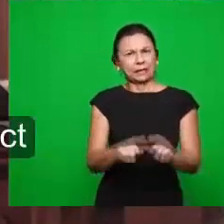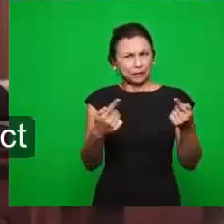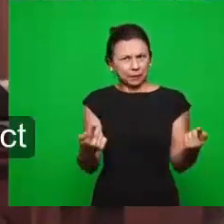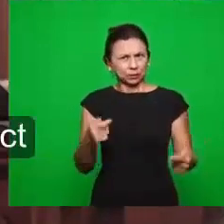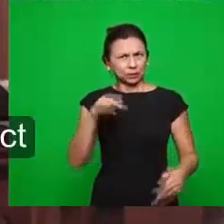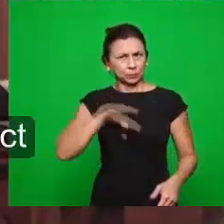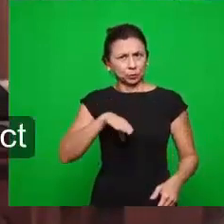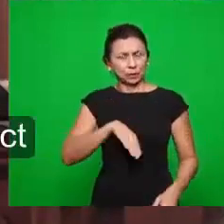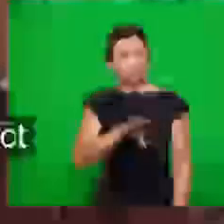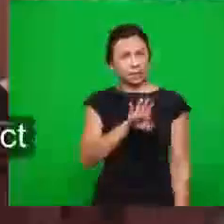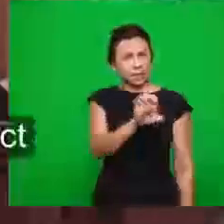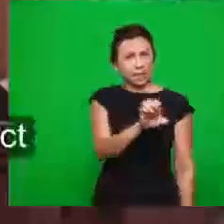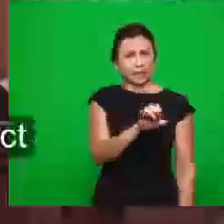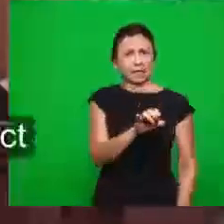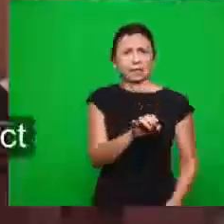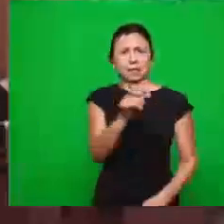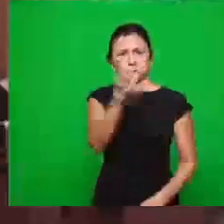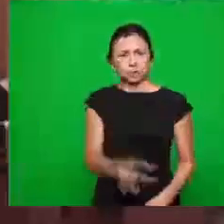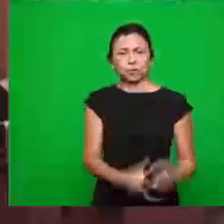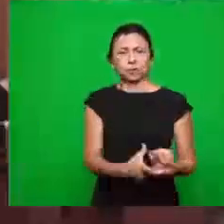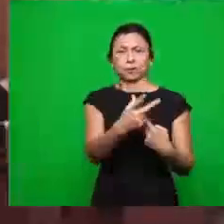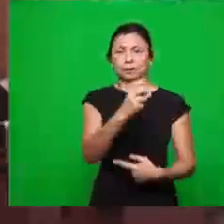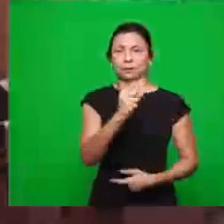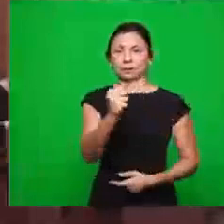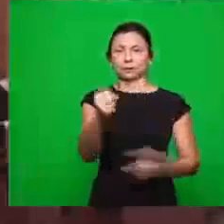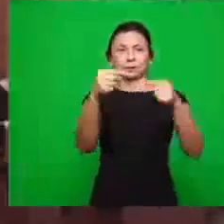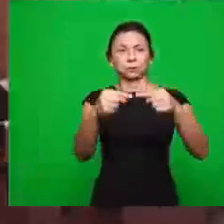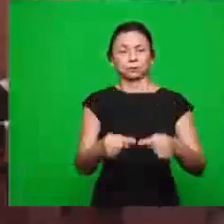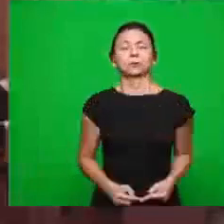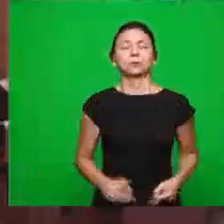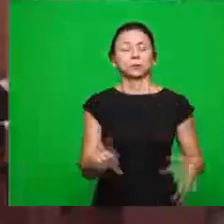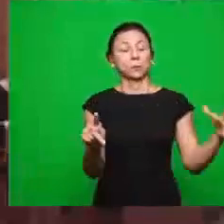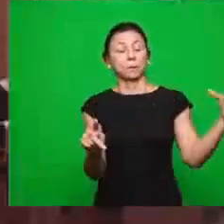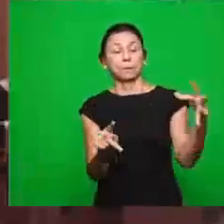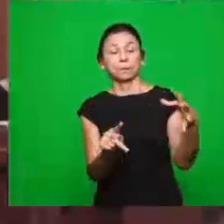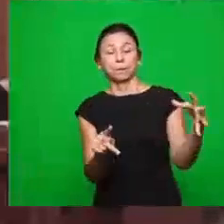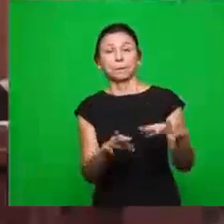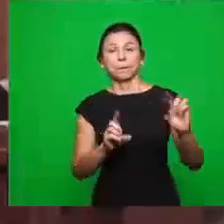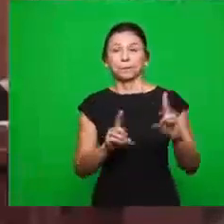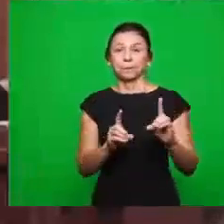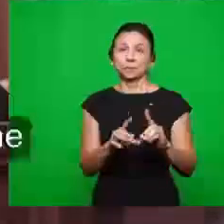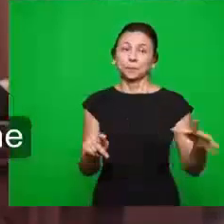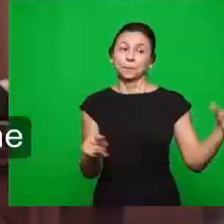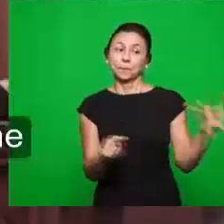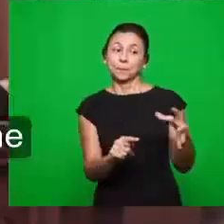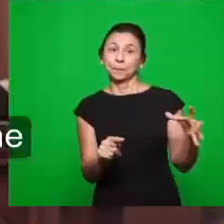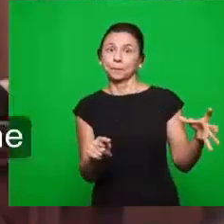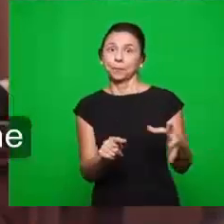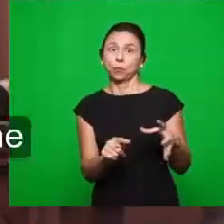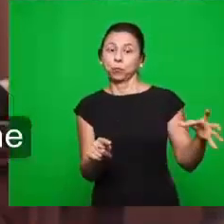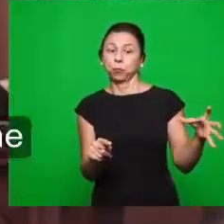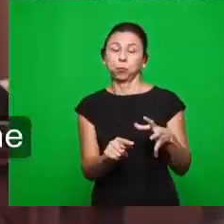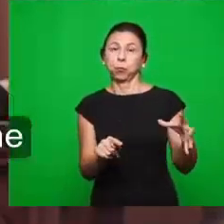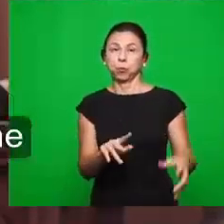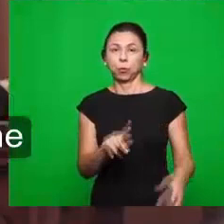ligado a Pérgamo. Está ligado aos acontecimentos de Pérgamo, a doutrina de Pérgamo, tudo aquilo que